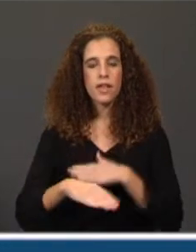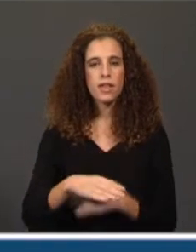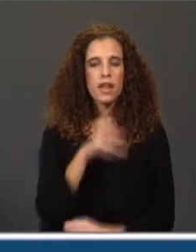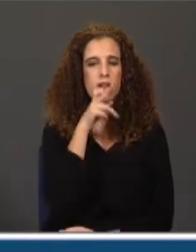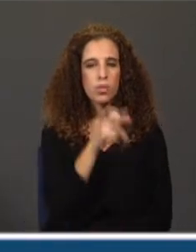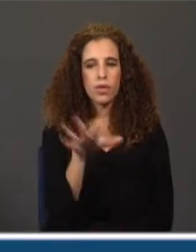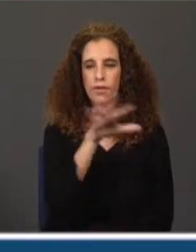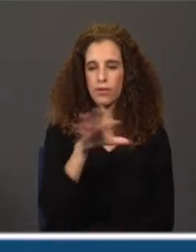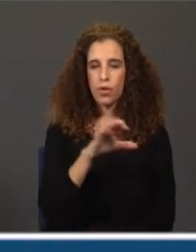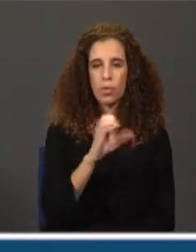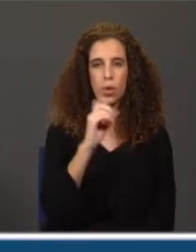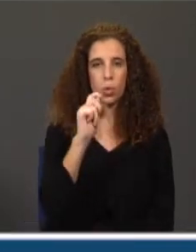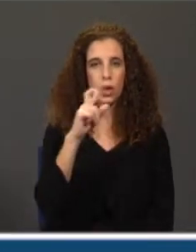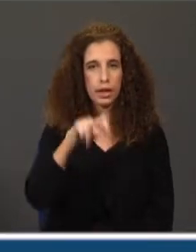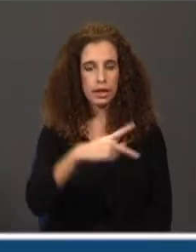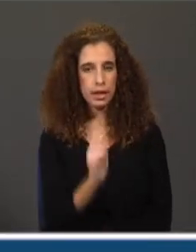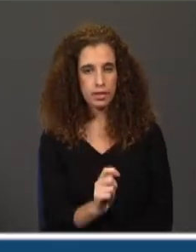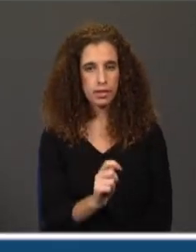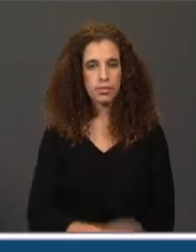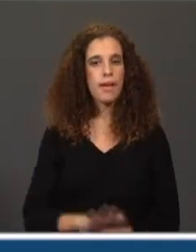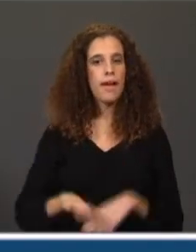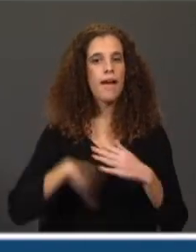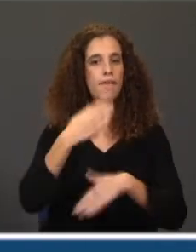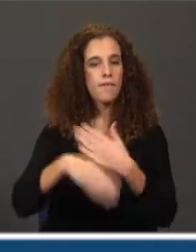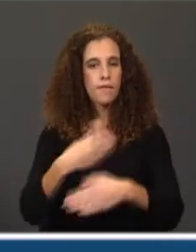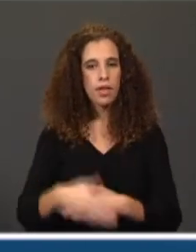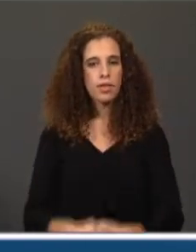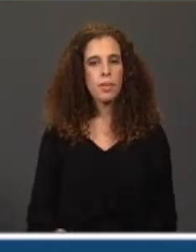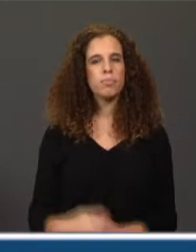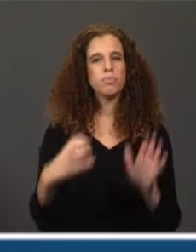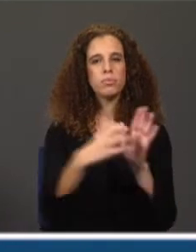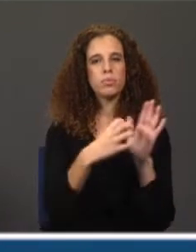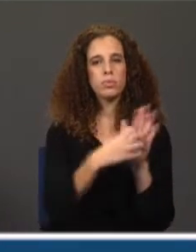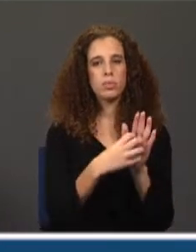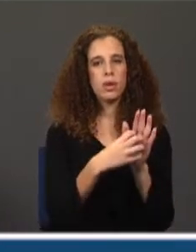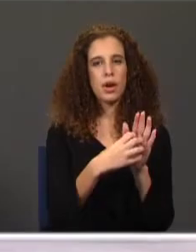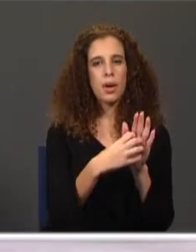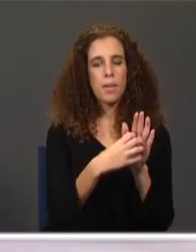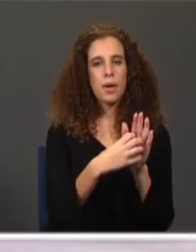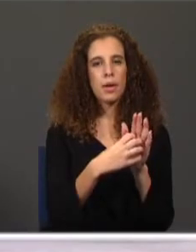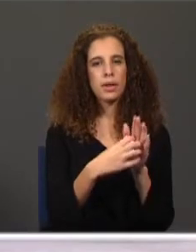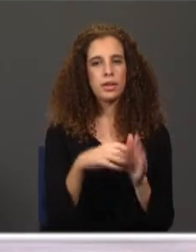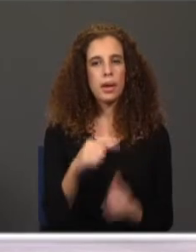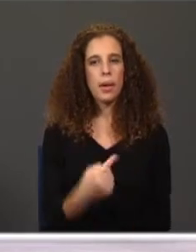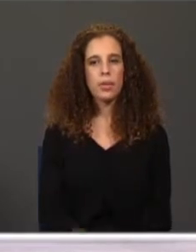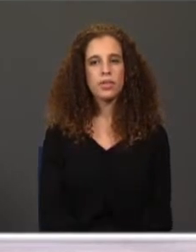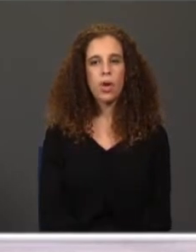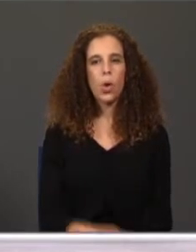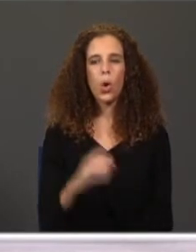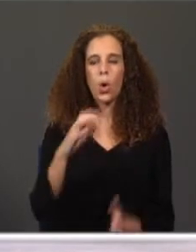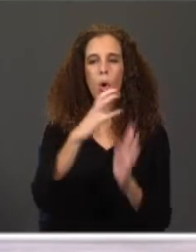coerente e coesa. E avançamos. Avançamos para a imagem que ele usou para definir o que são as crónicas.